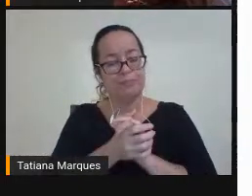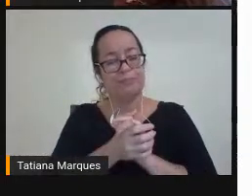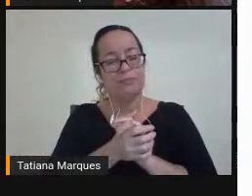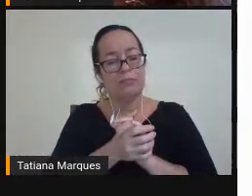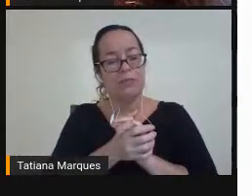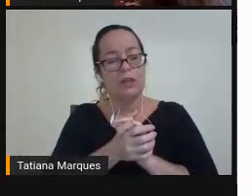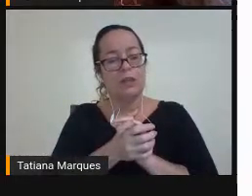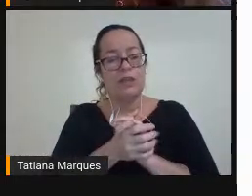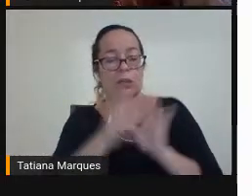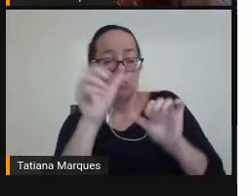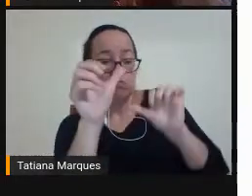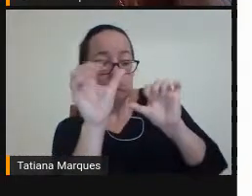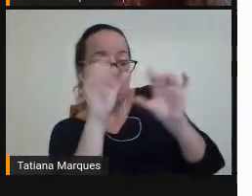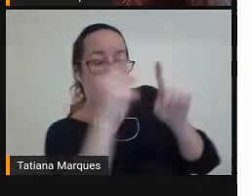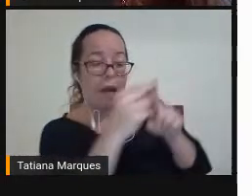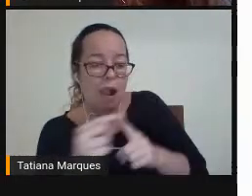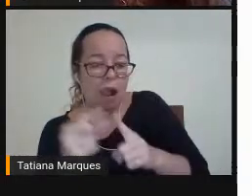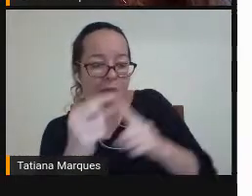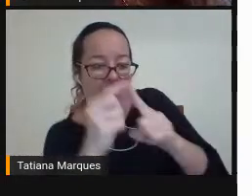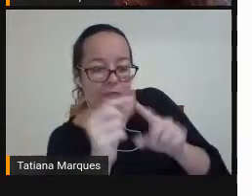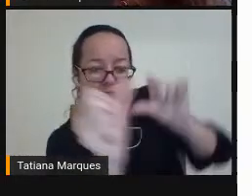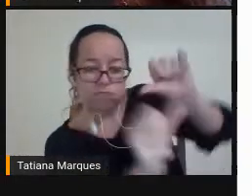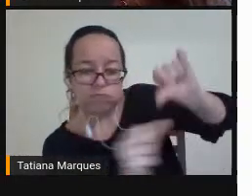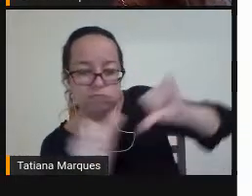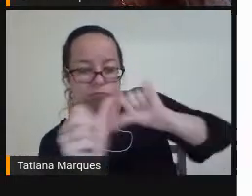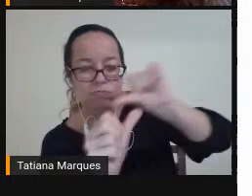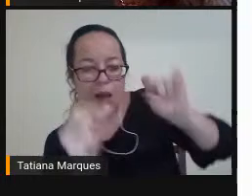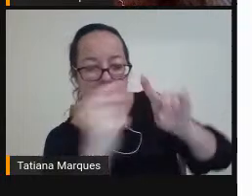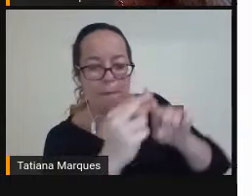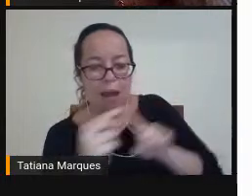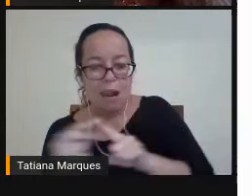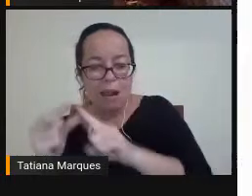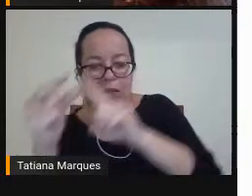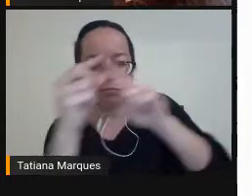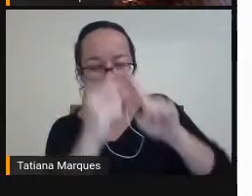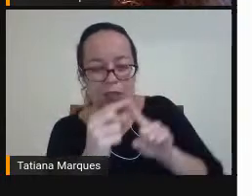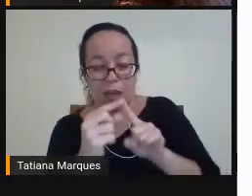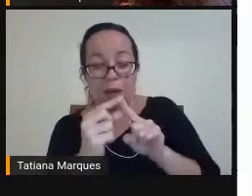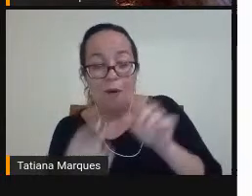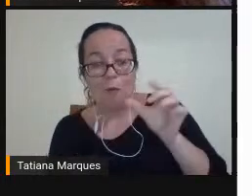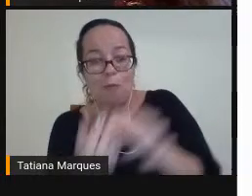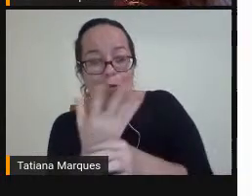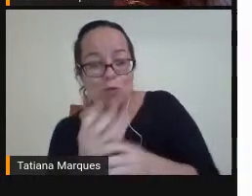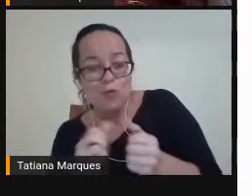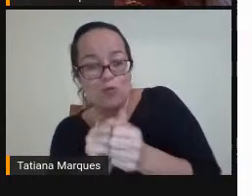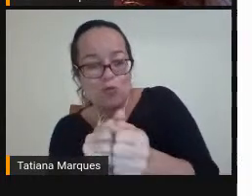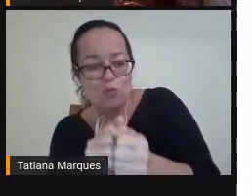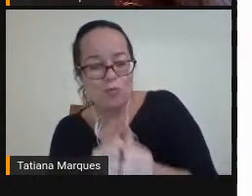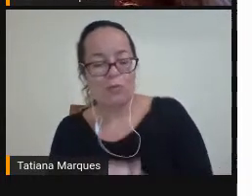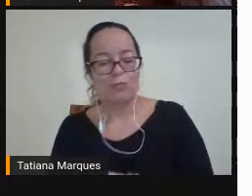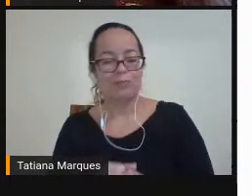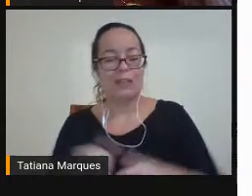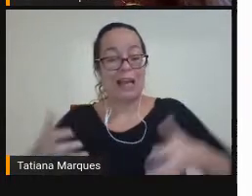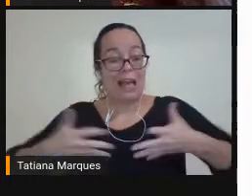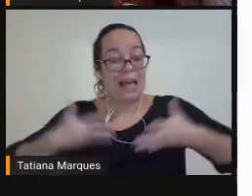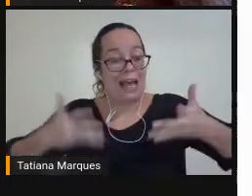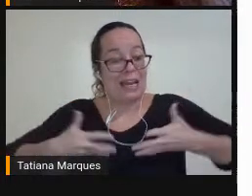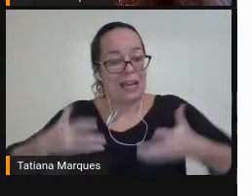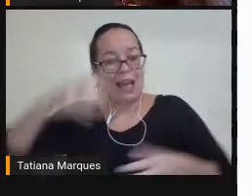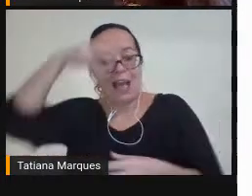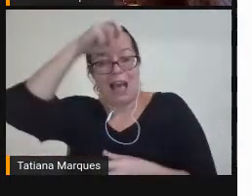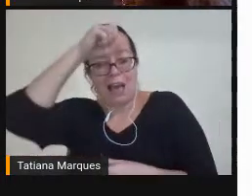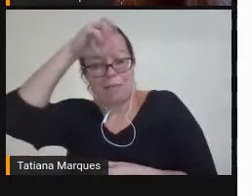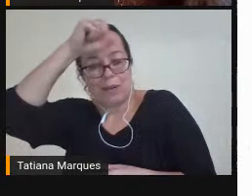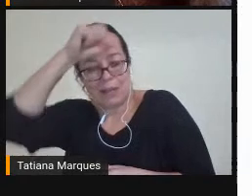palavras Que nós estamos Produzindo Juntos E juntas Aqui Alegria Aprendizado Importante